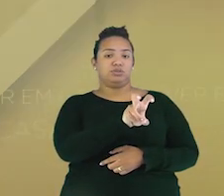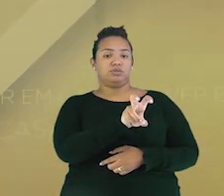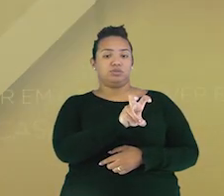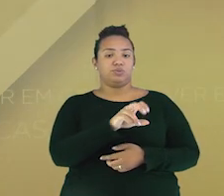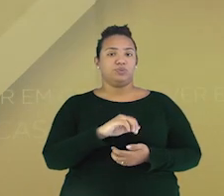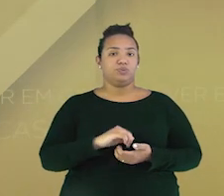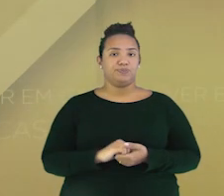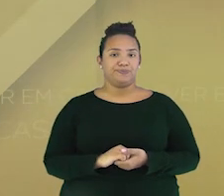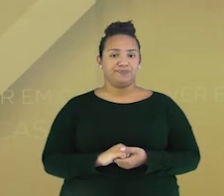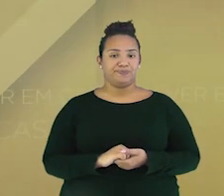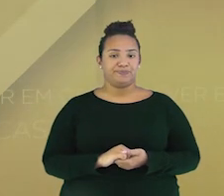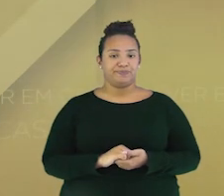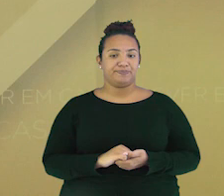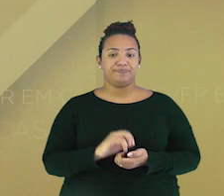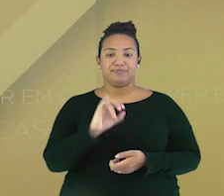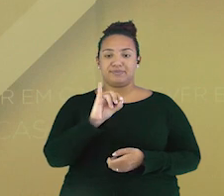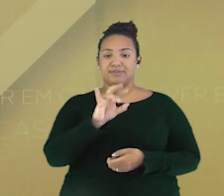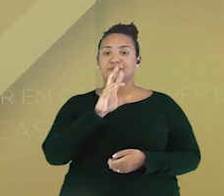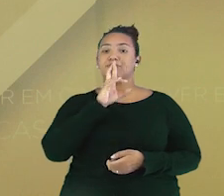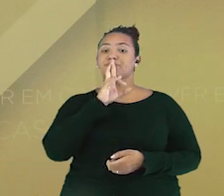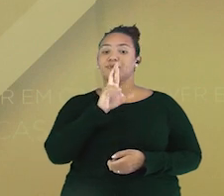Meus você acertou.